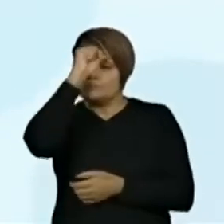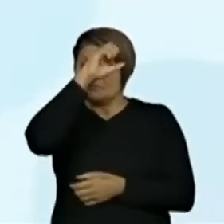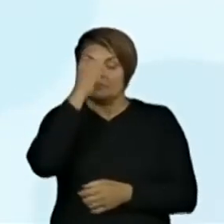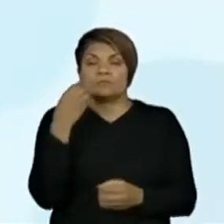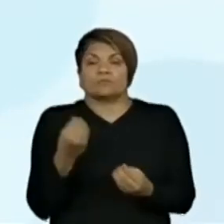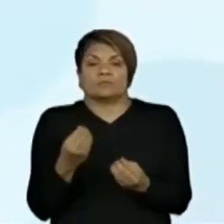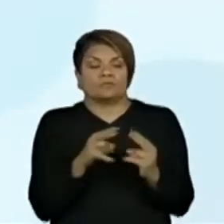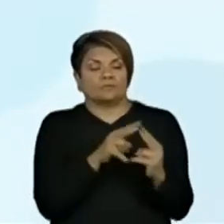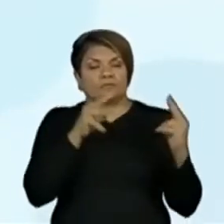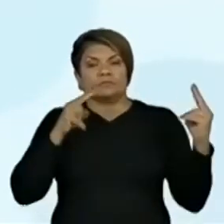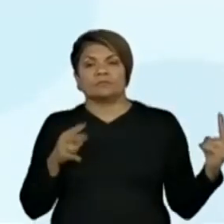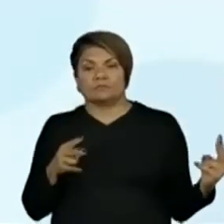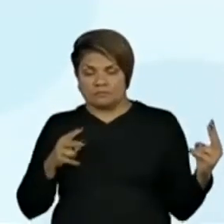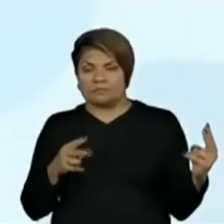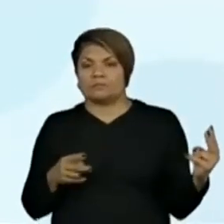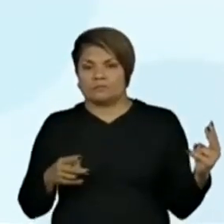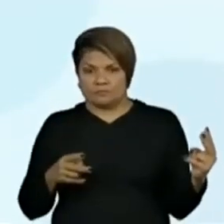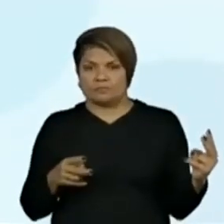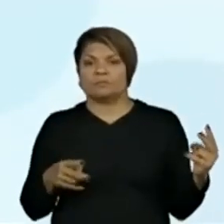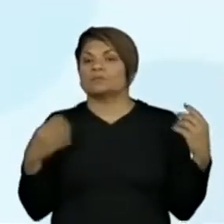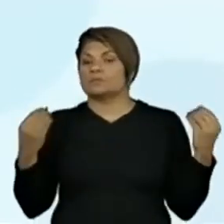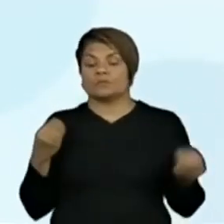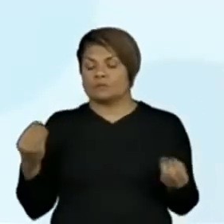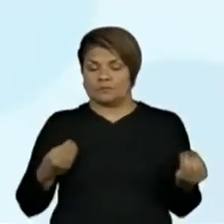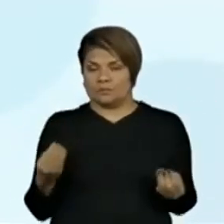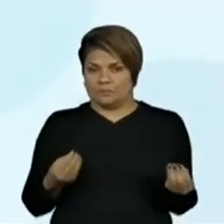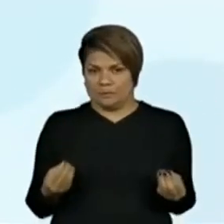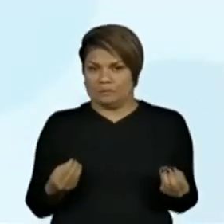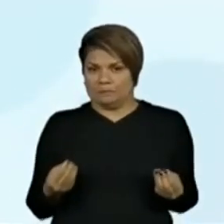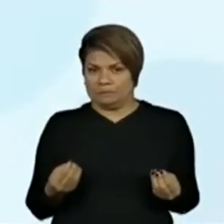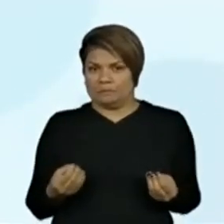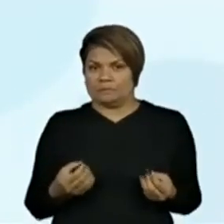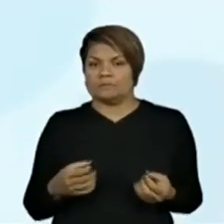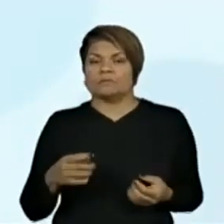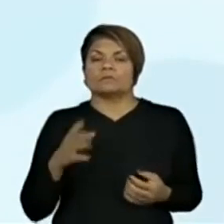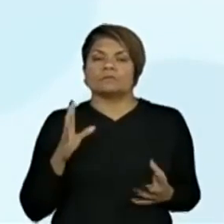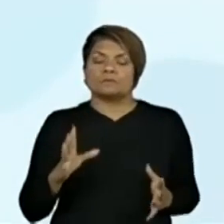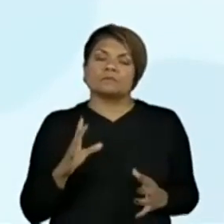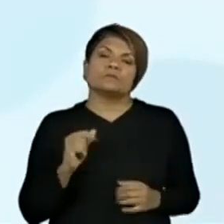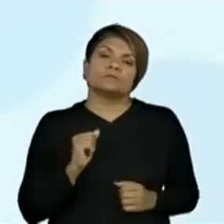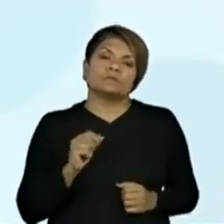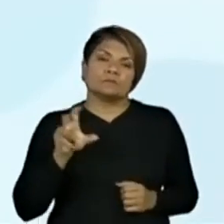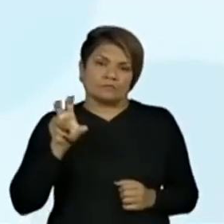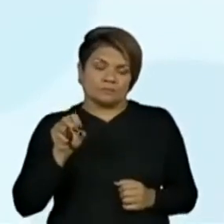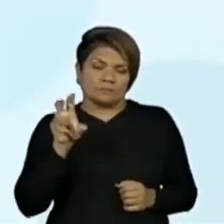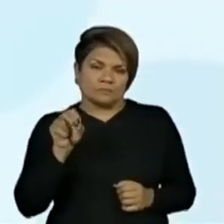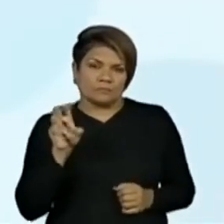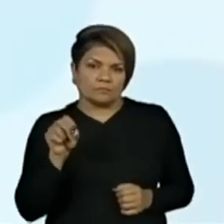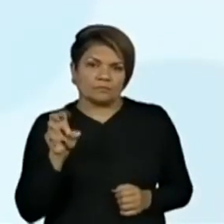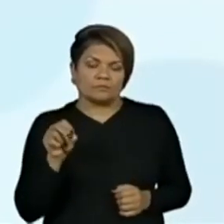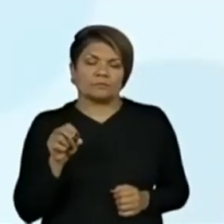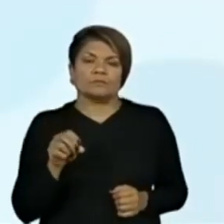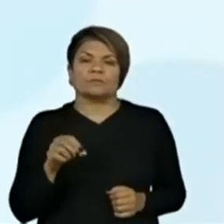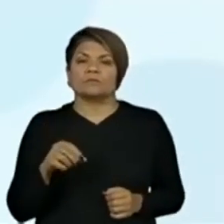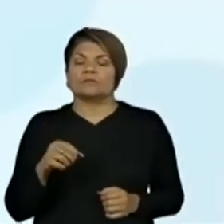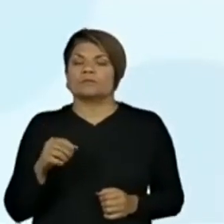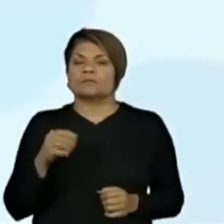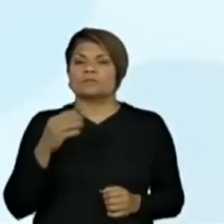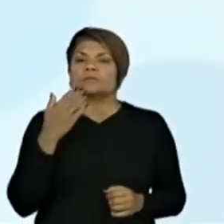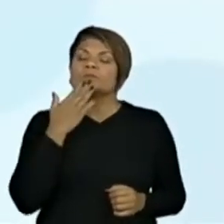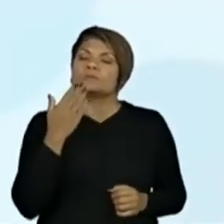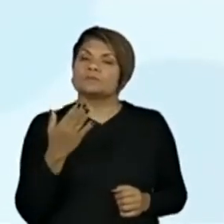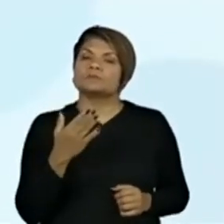comentou que comprou frutas e iria fazer uma vitamina para todos tomarem antes